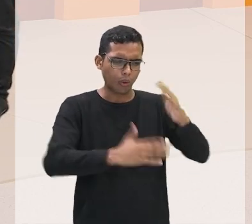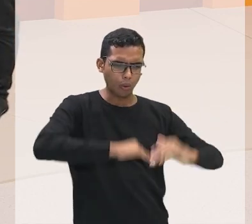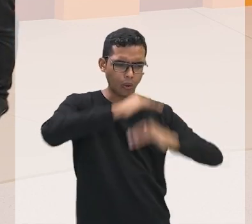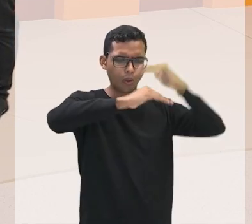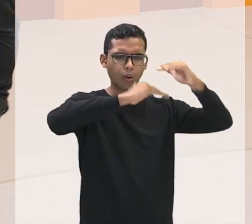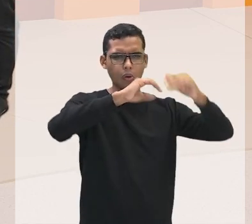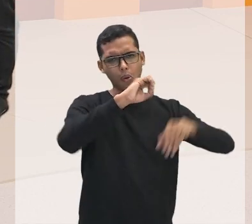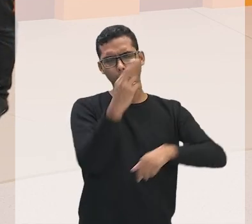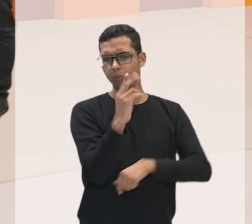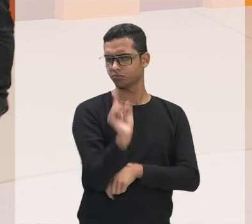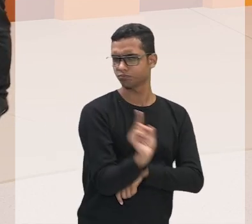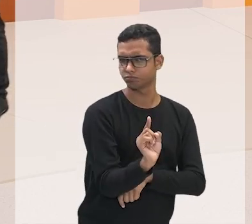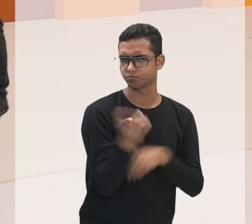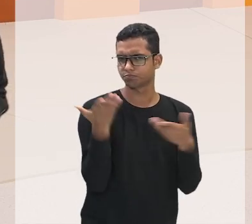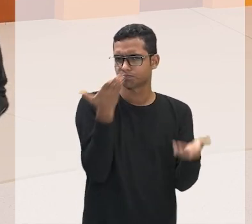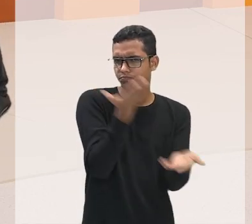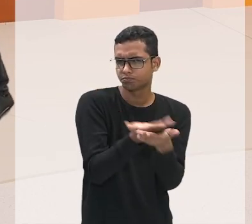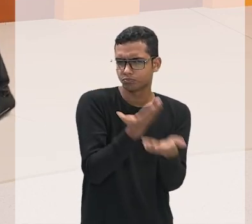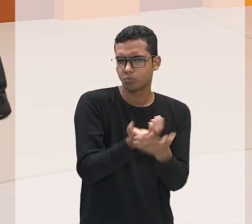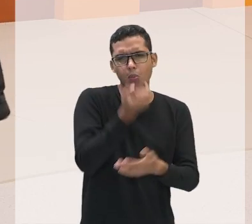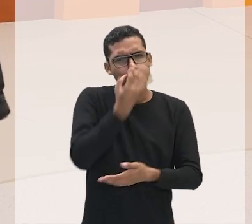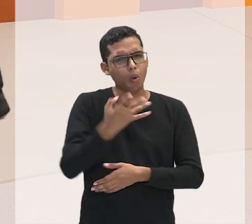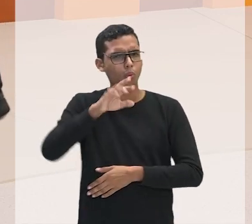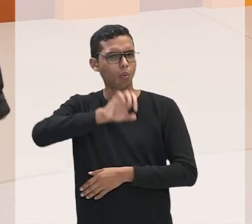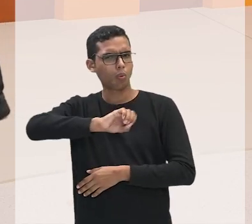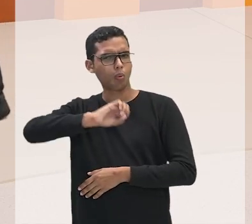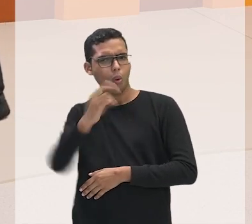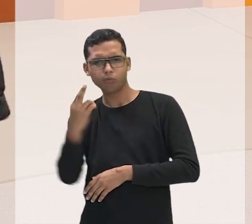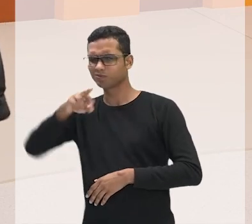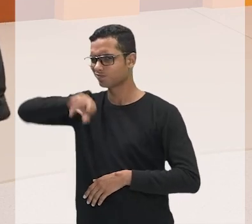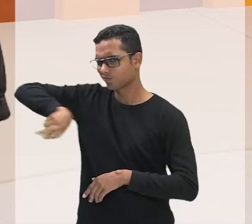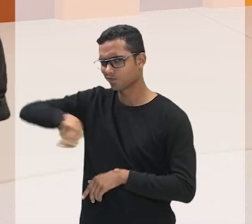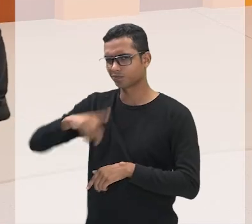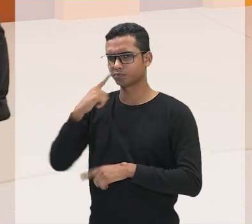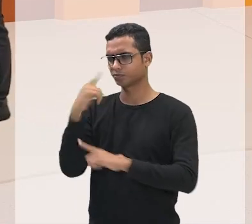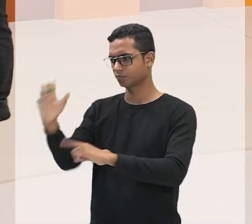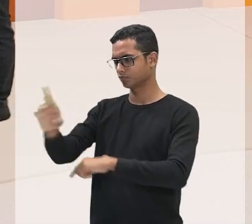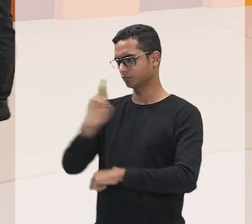pessoa. Estudar, professor, vamos lá, é bom ou não é? Faz bem ou não faz?